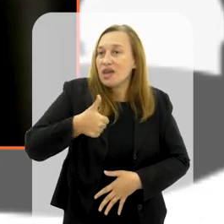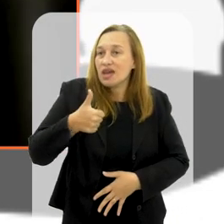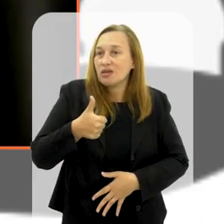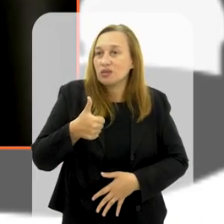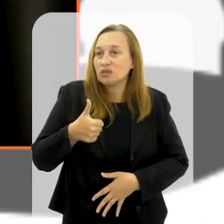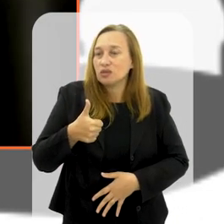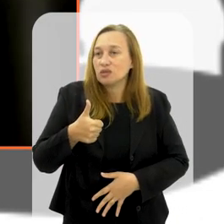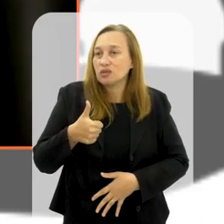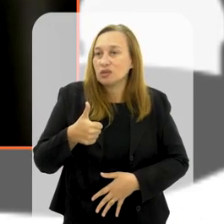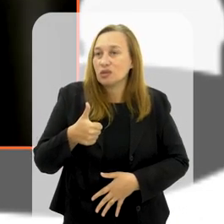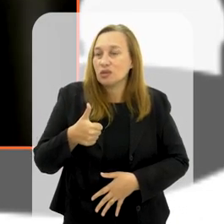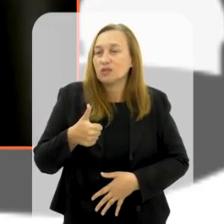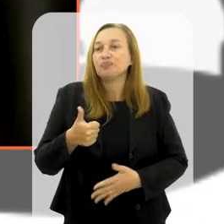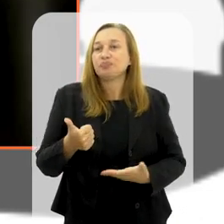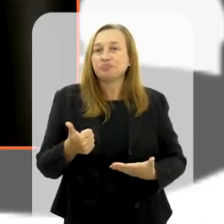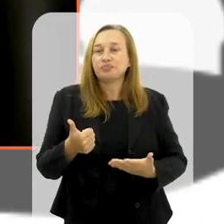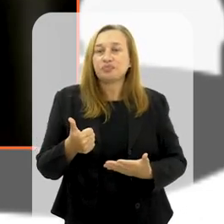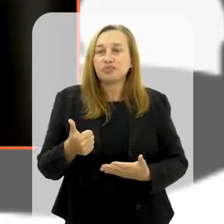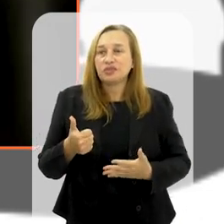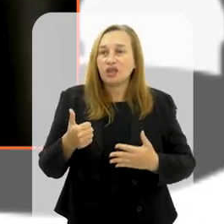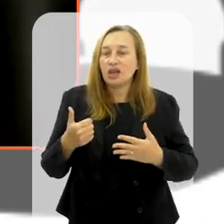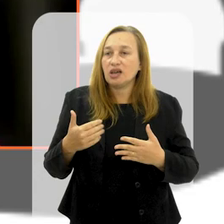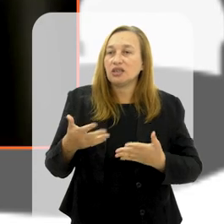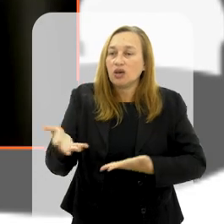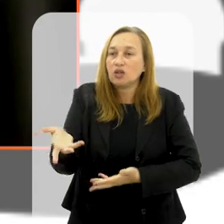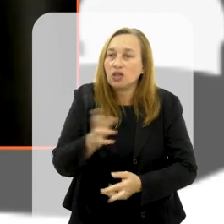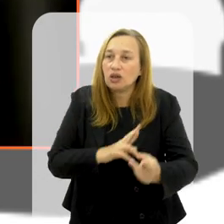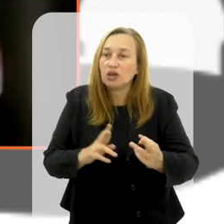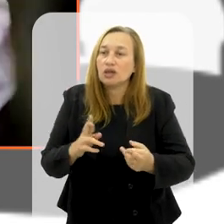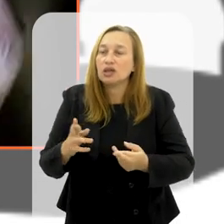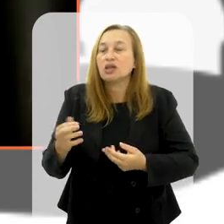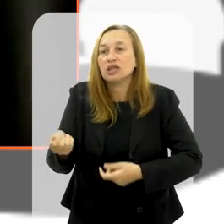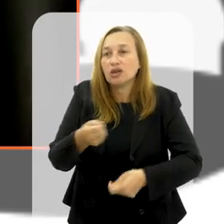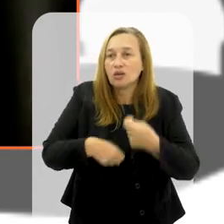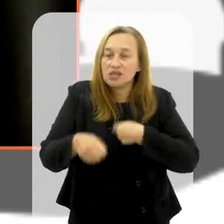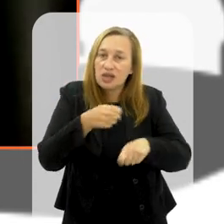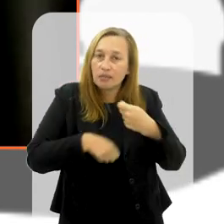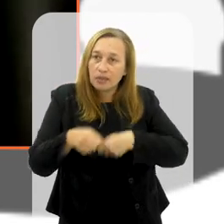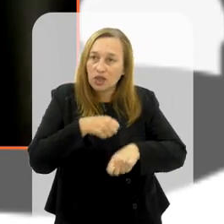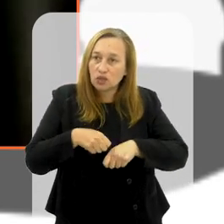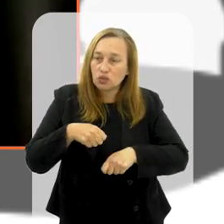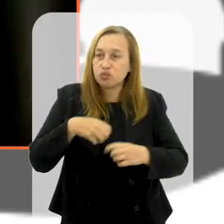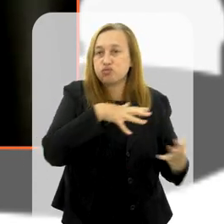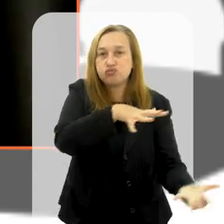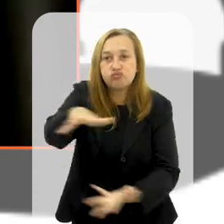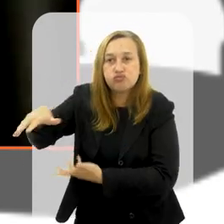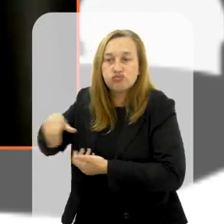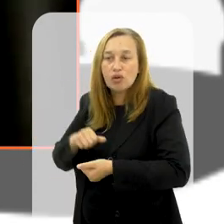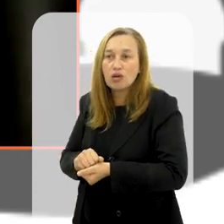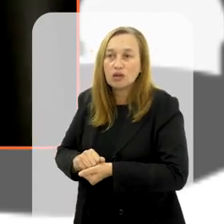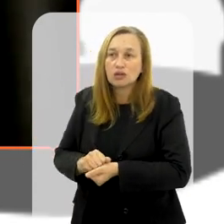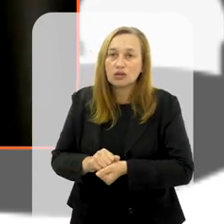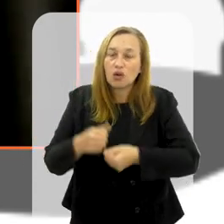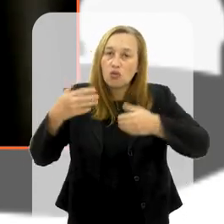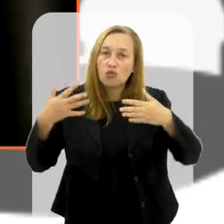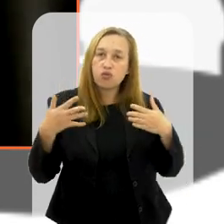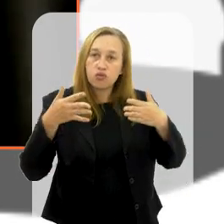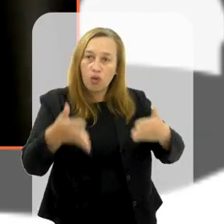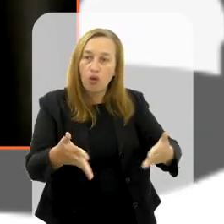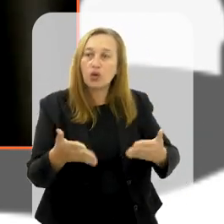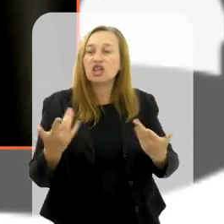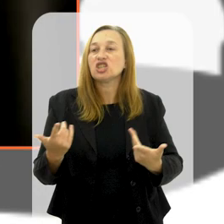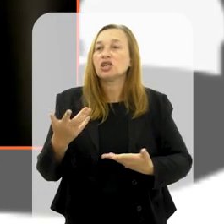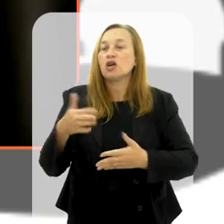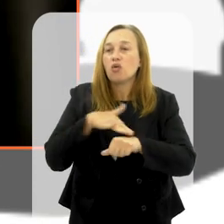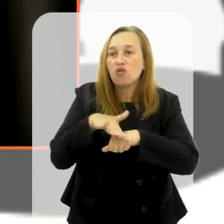primeiro, ele tem um grande palco internacional, todo mundo olha para o Brasil, mas ainda se a gente tiver continuidade,